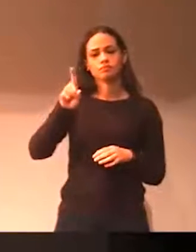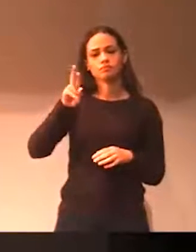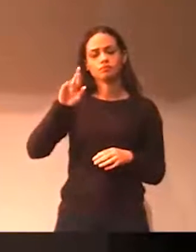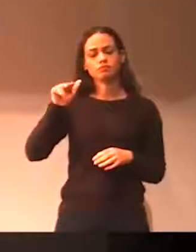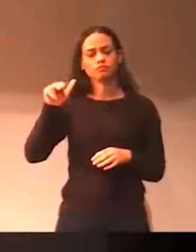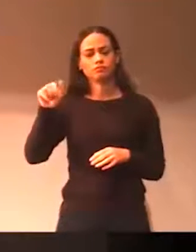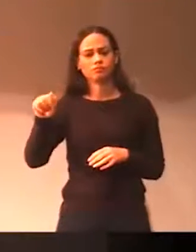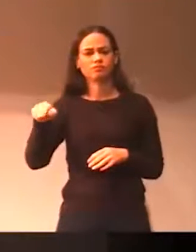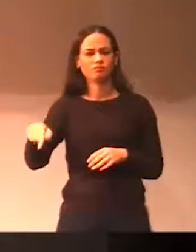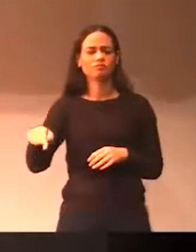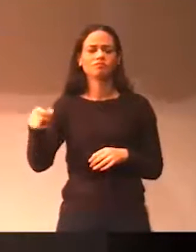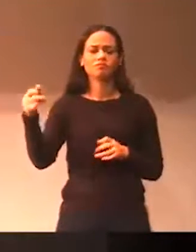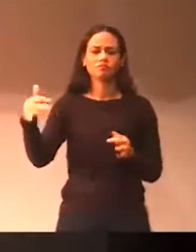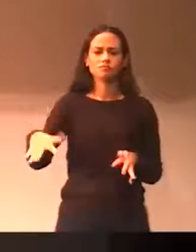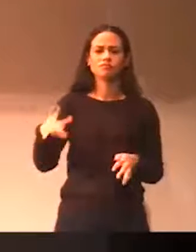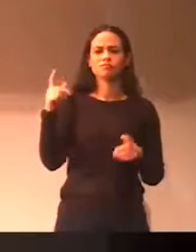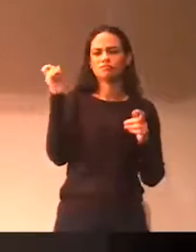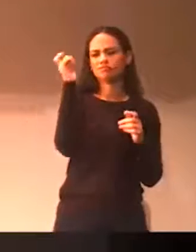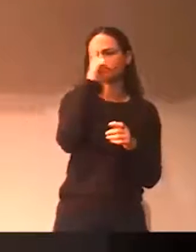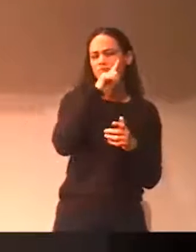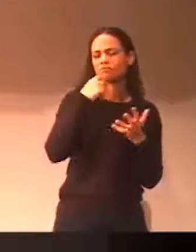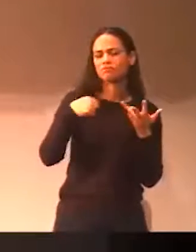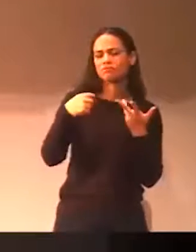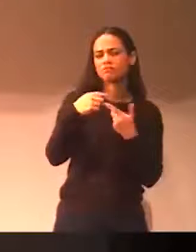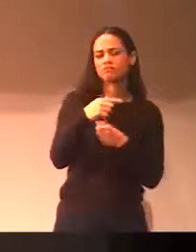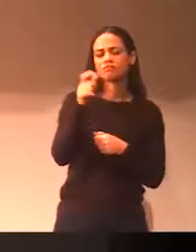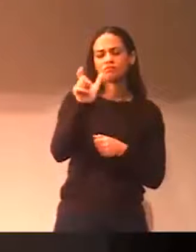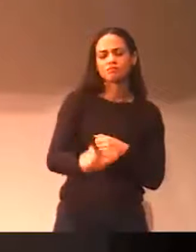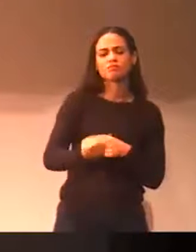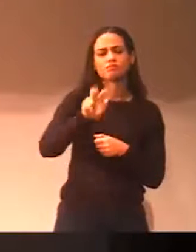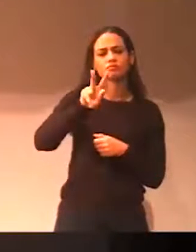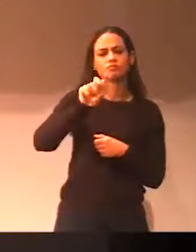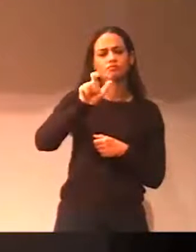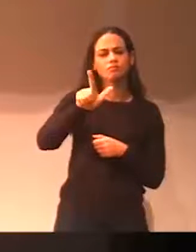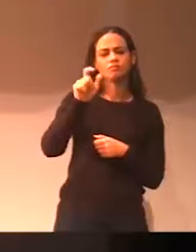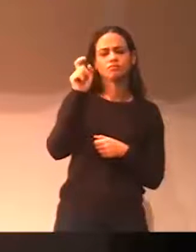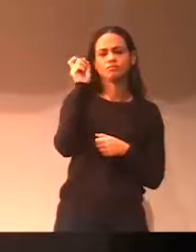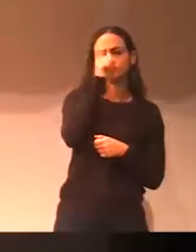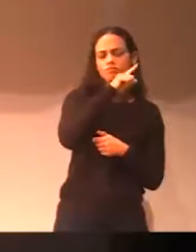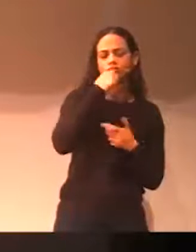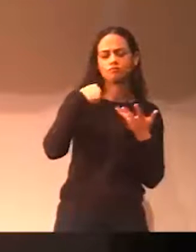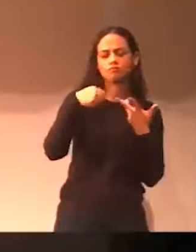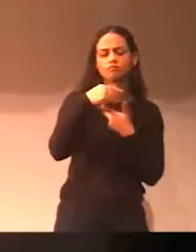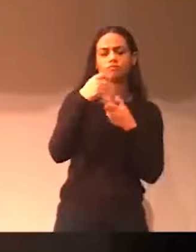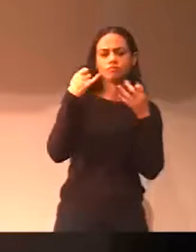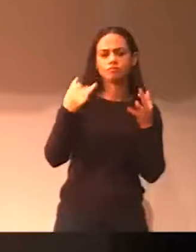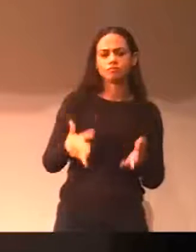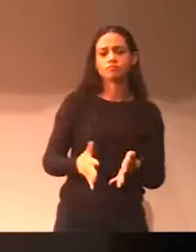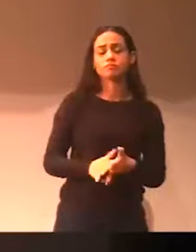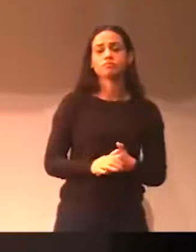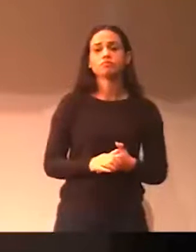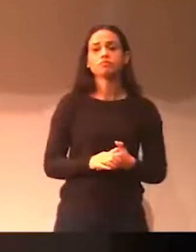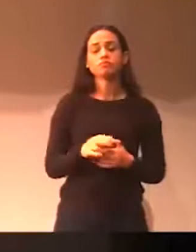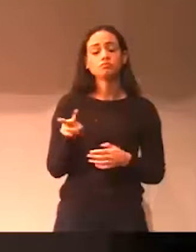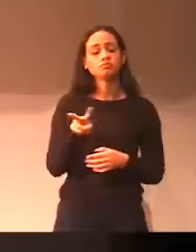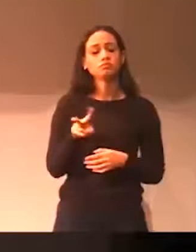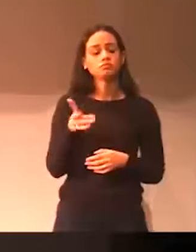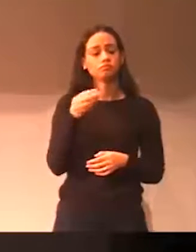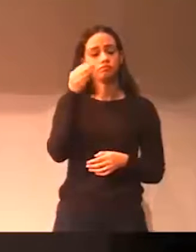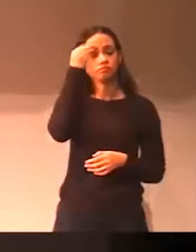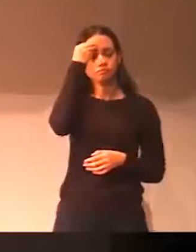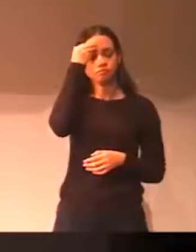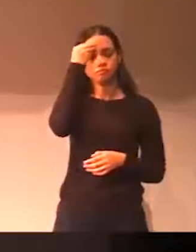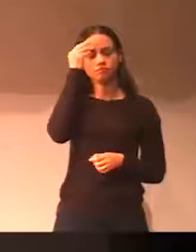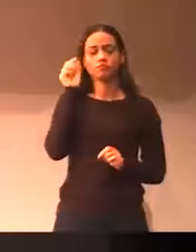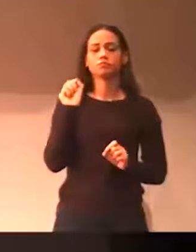também apresentou as dificuldades, e aí o final da história. Nós nos reunimos, as mães, eles saíram com uma lição de casa. Qual é a lição de